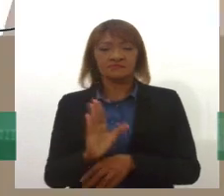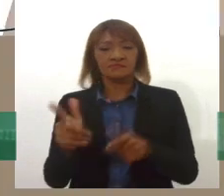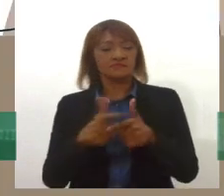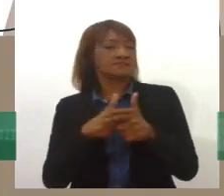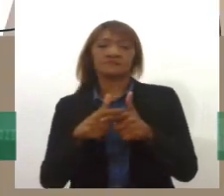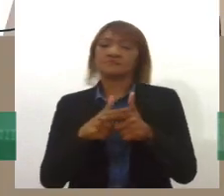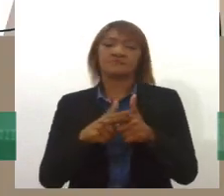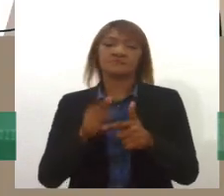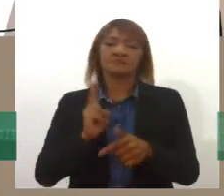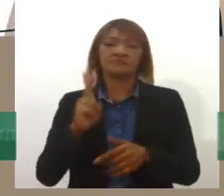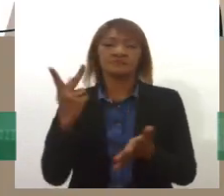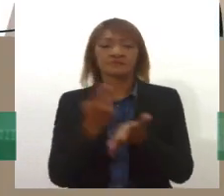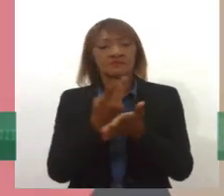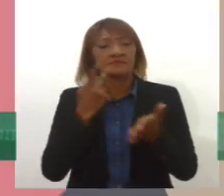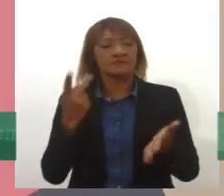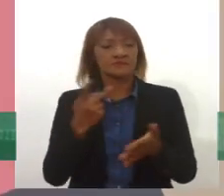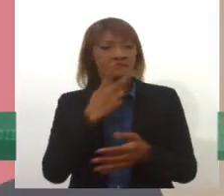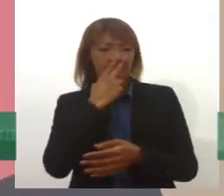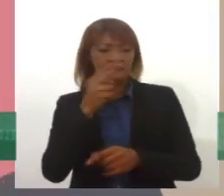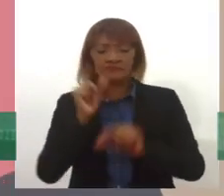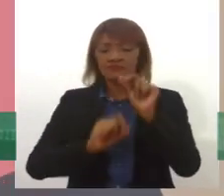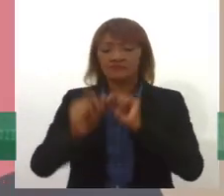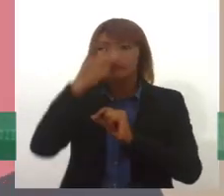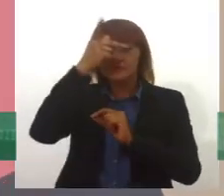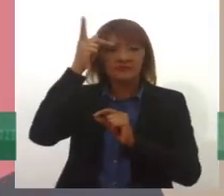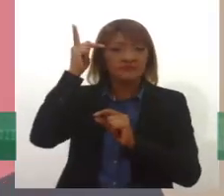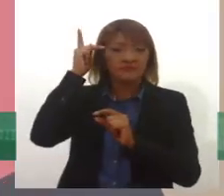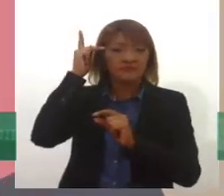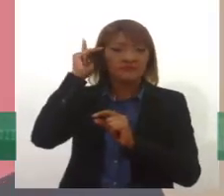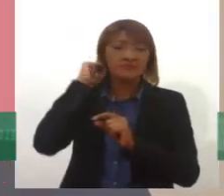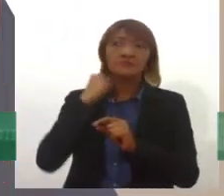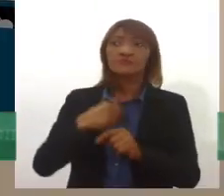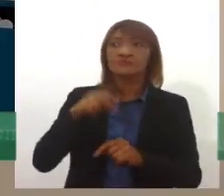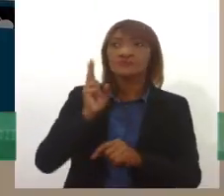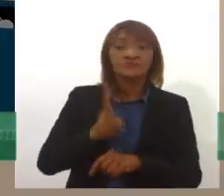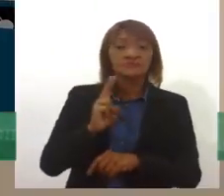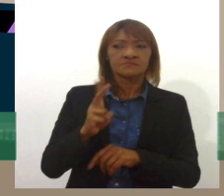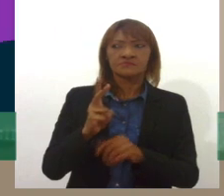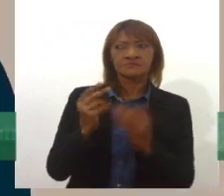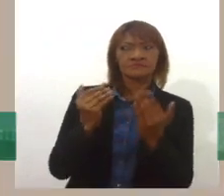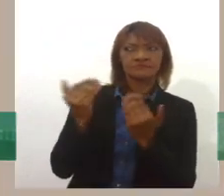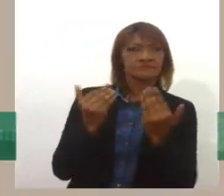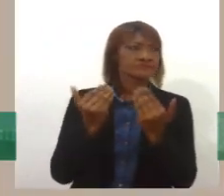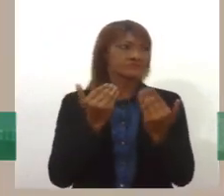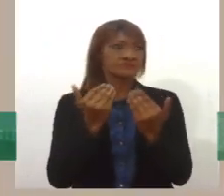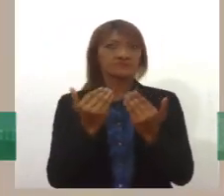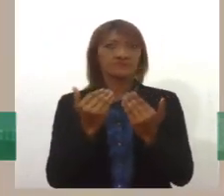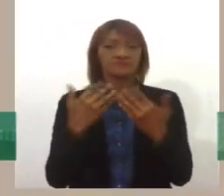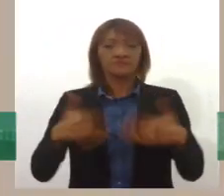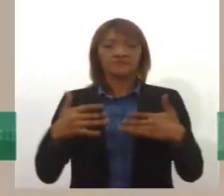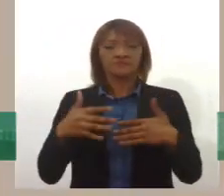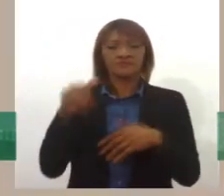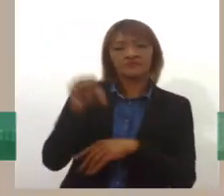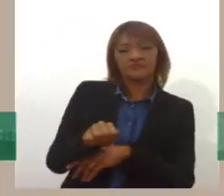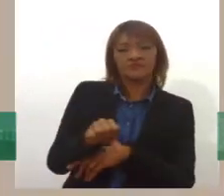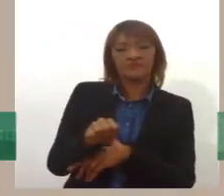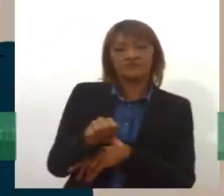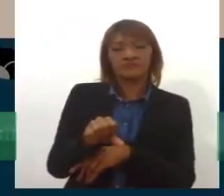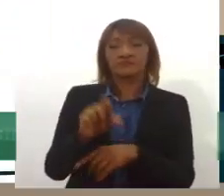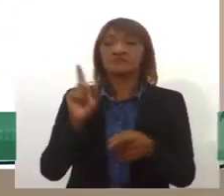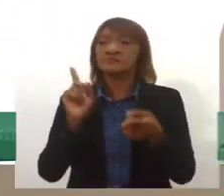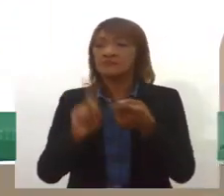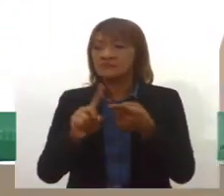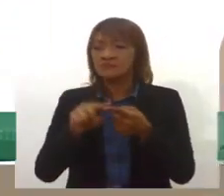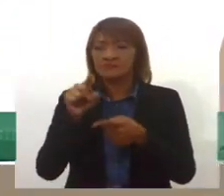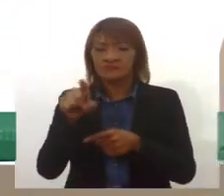cotidianas. É como se a pessoa estivesse em estado de alerta sempre, à espera do pior. Entre os sintomas